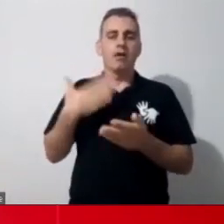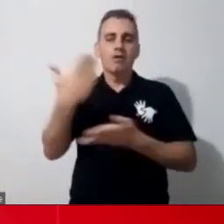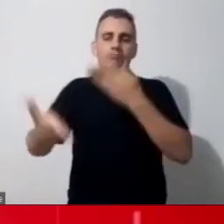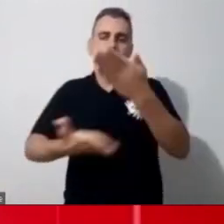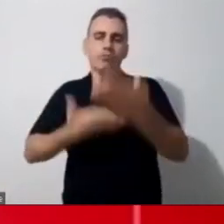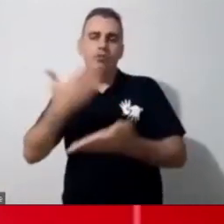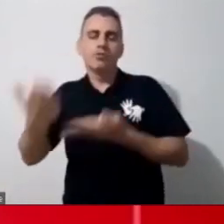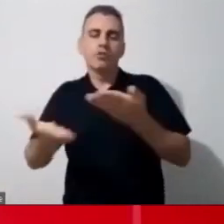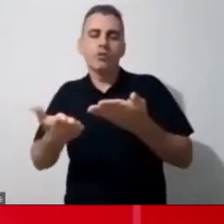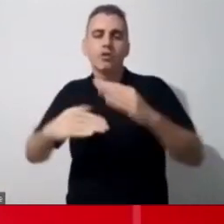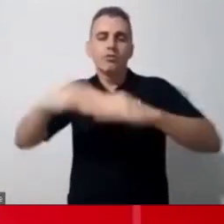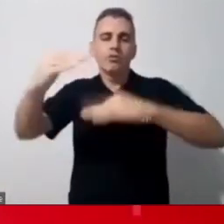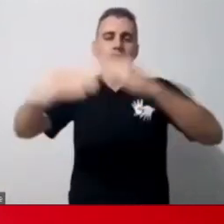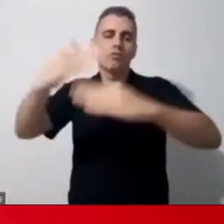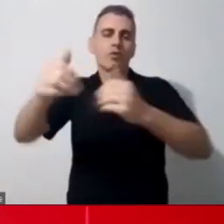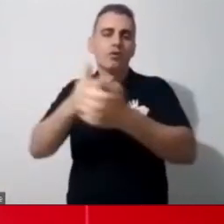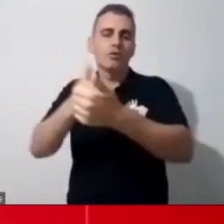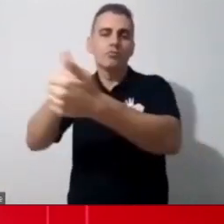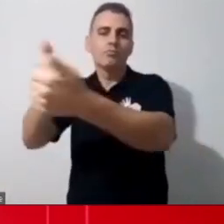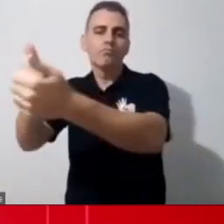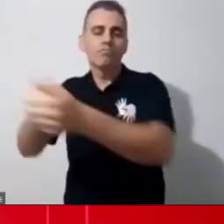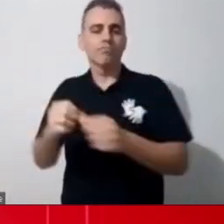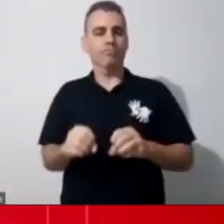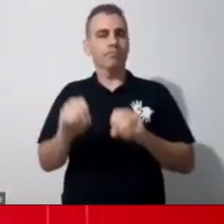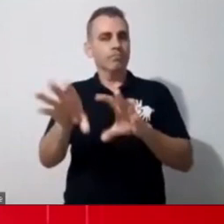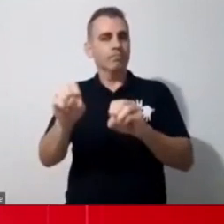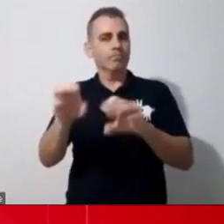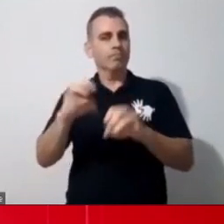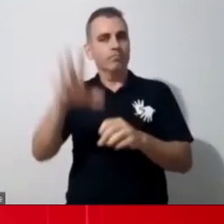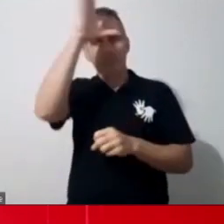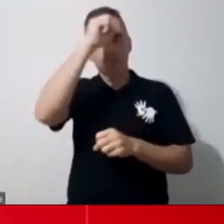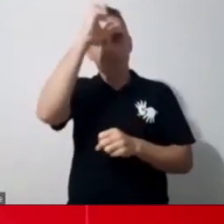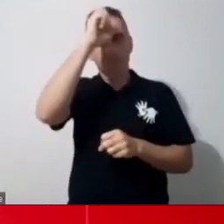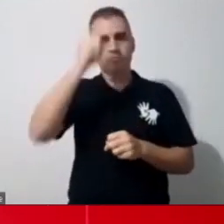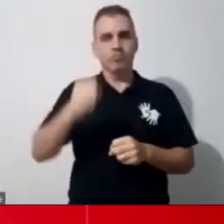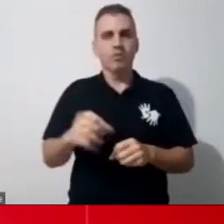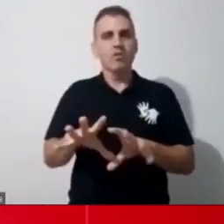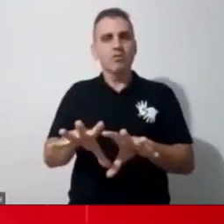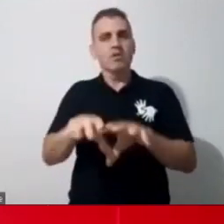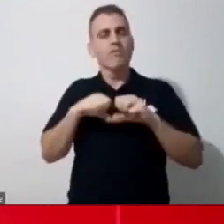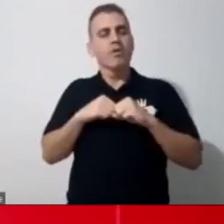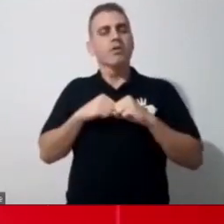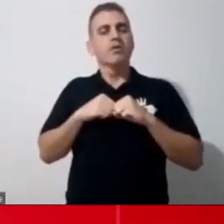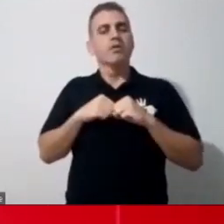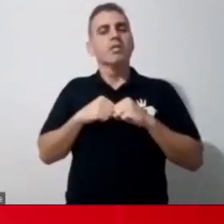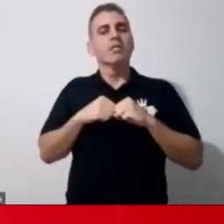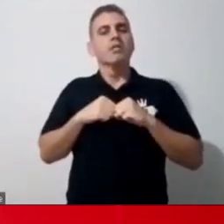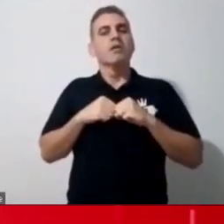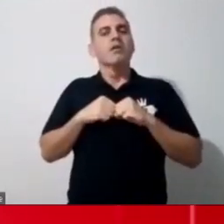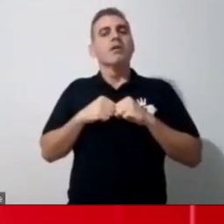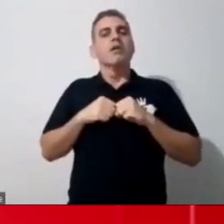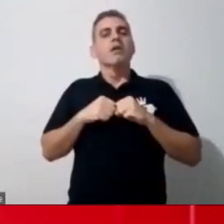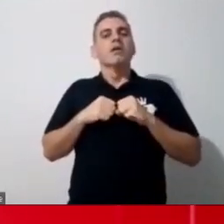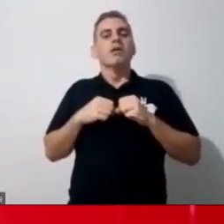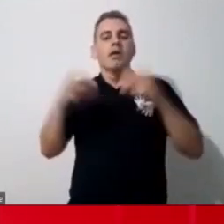aprendizagem, então, assim, eu vou carregar comigo o detalhe, a essência.